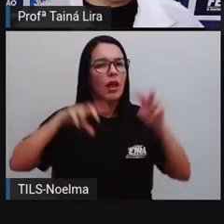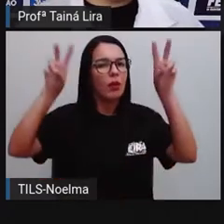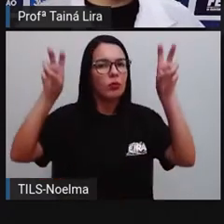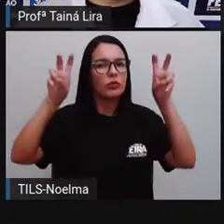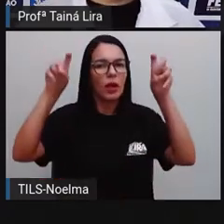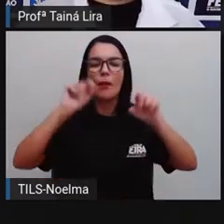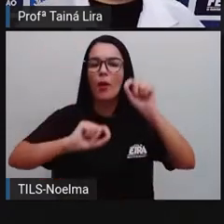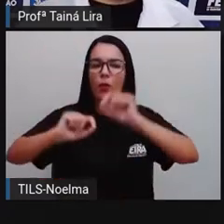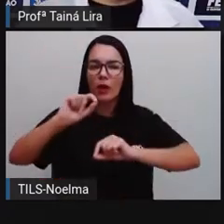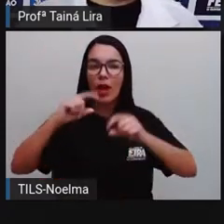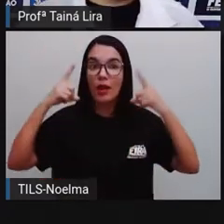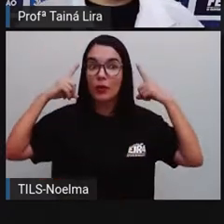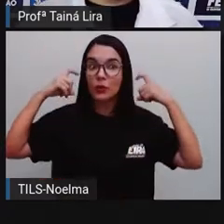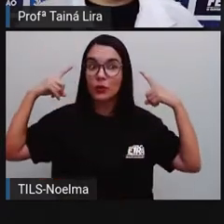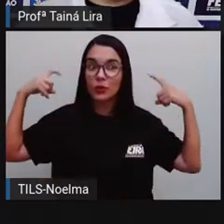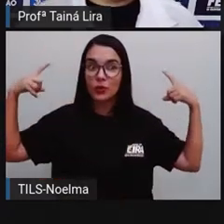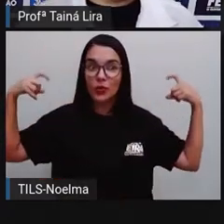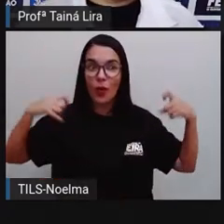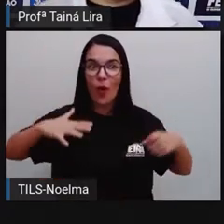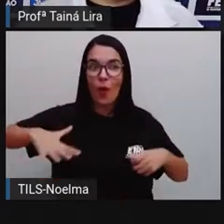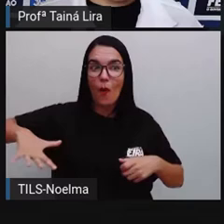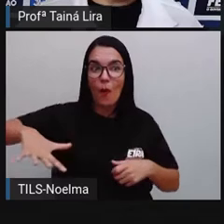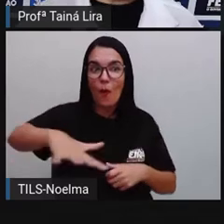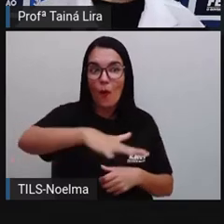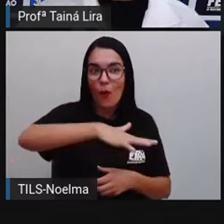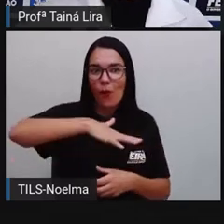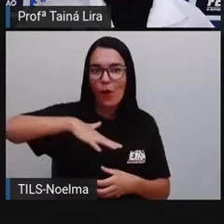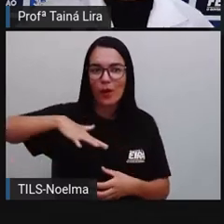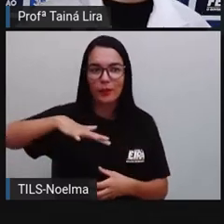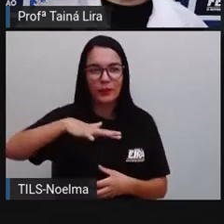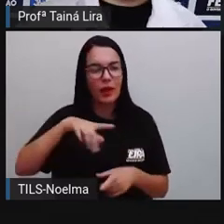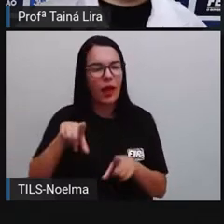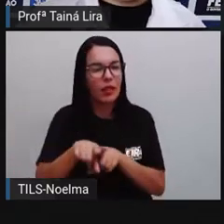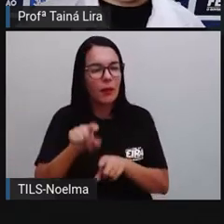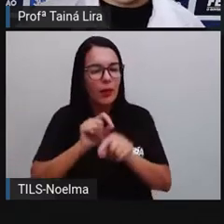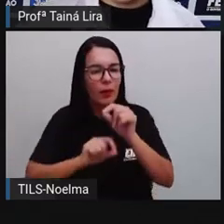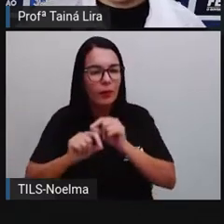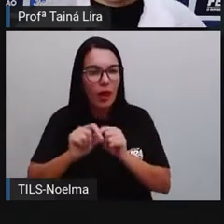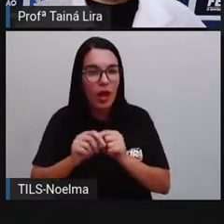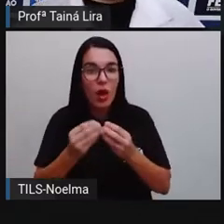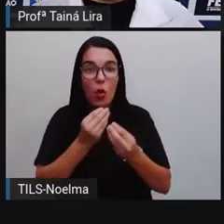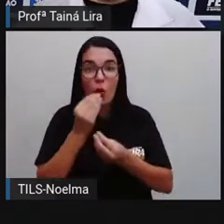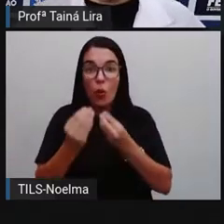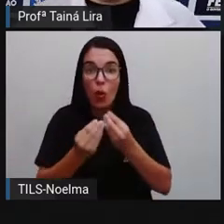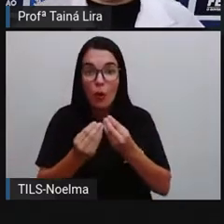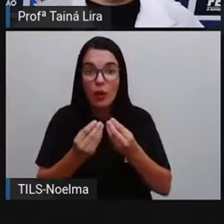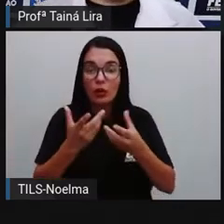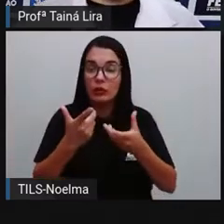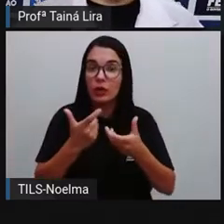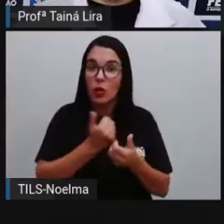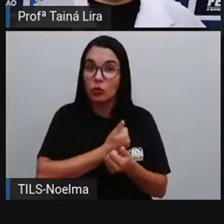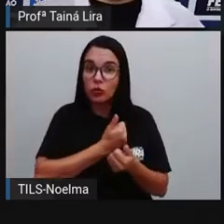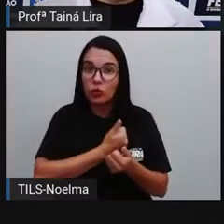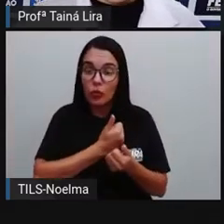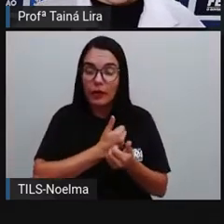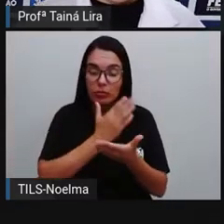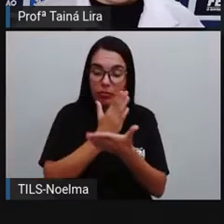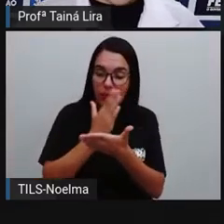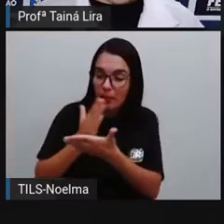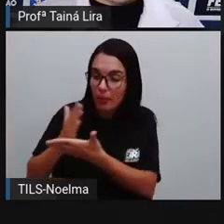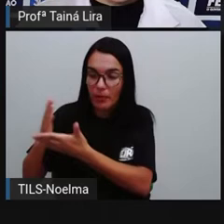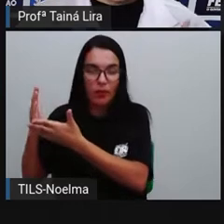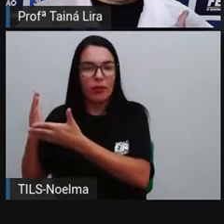tema, os sons e o ambiente, tá? E também a composição e decomposição de